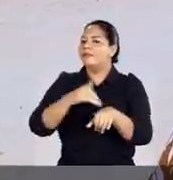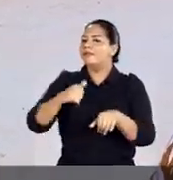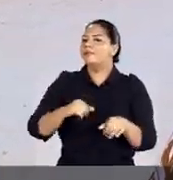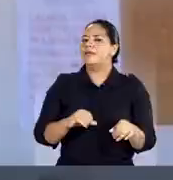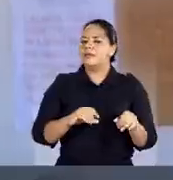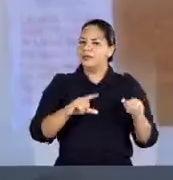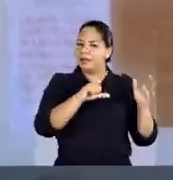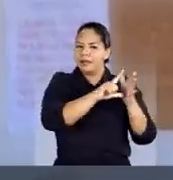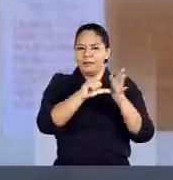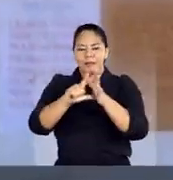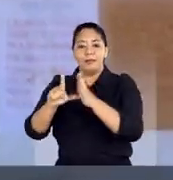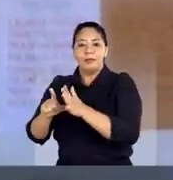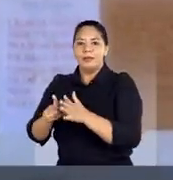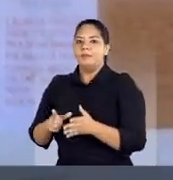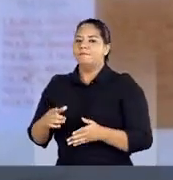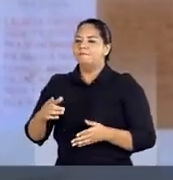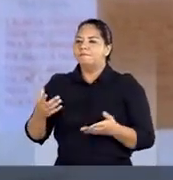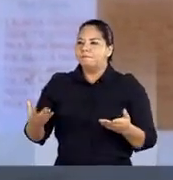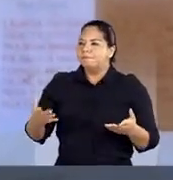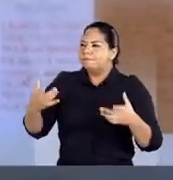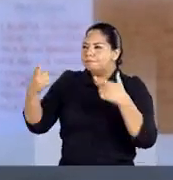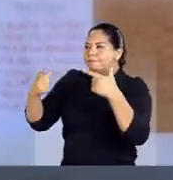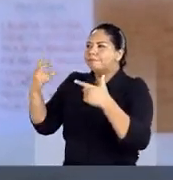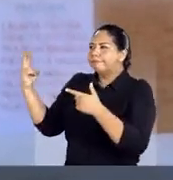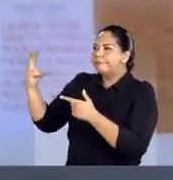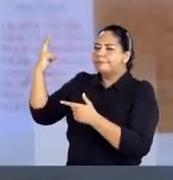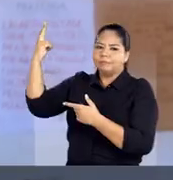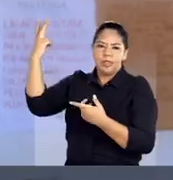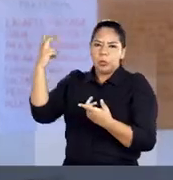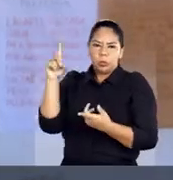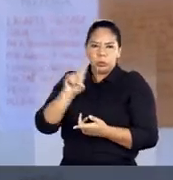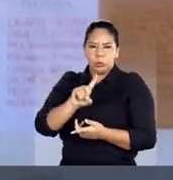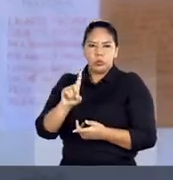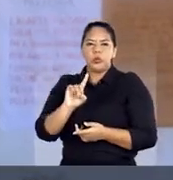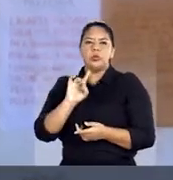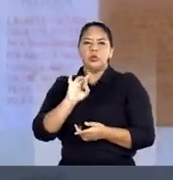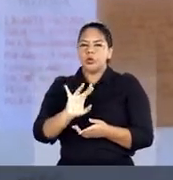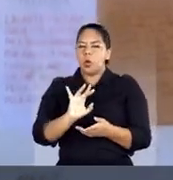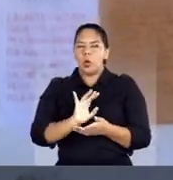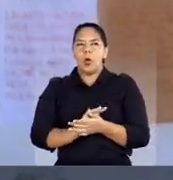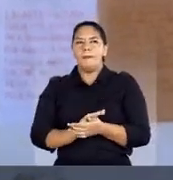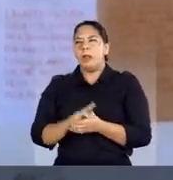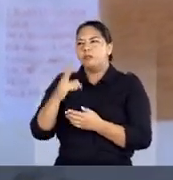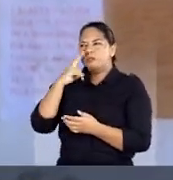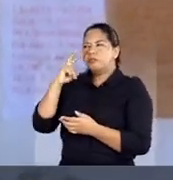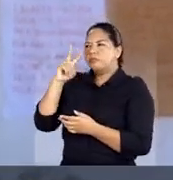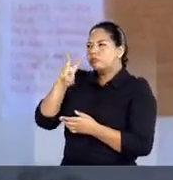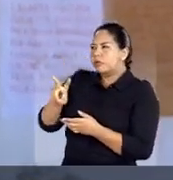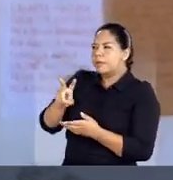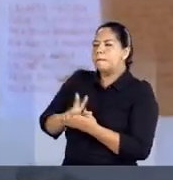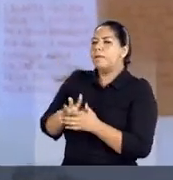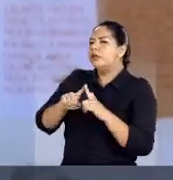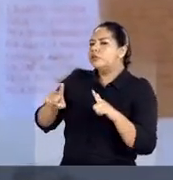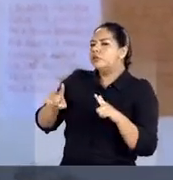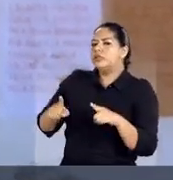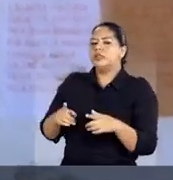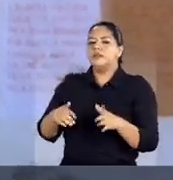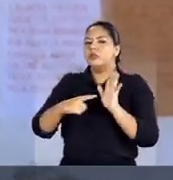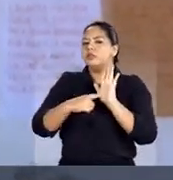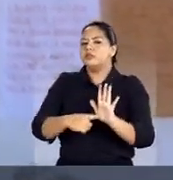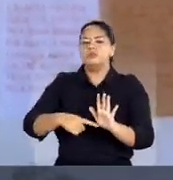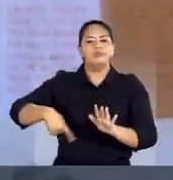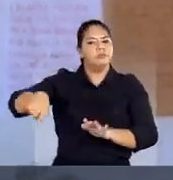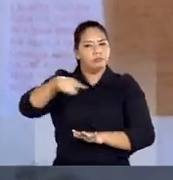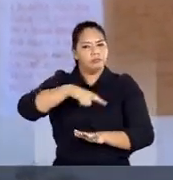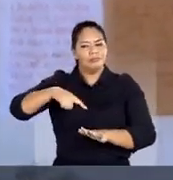comércio Aqui vai ficar um bairro valorizado, né? Não só pela aparência, né? Mas por tudo aquilo que vai beneficiar Não